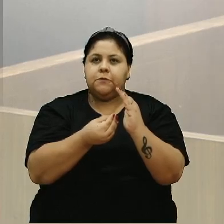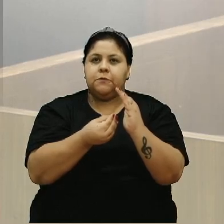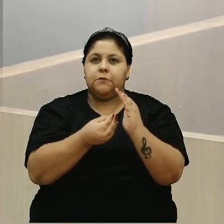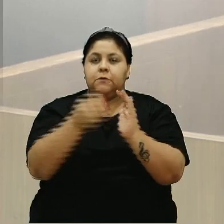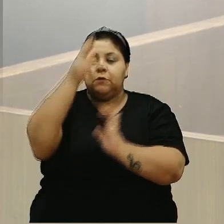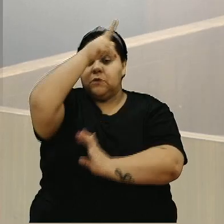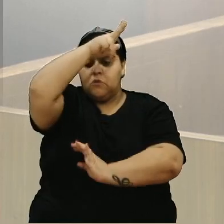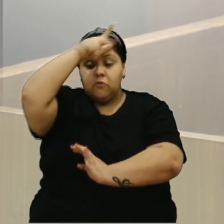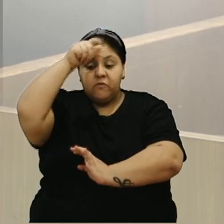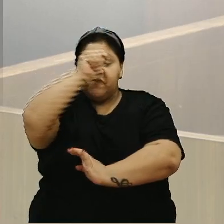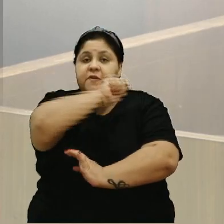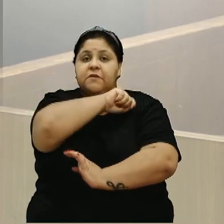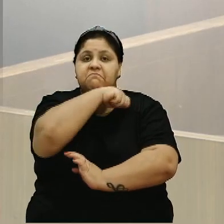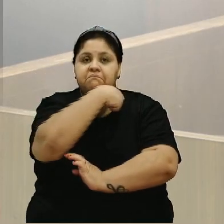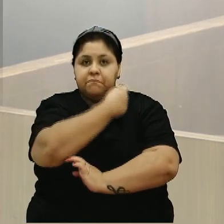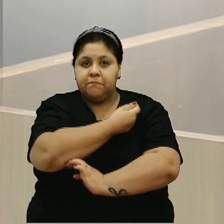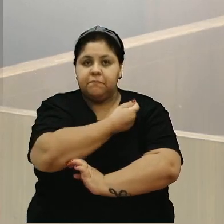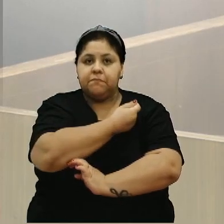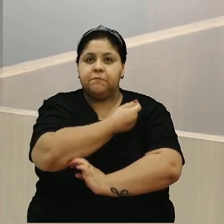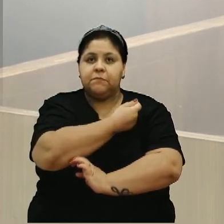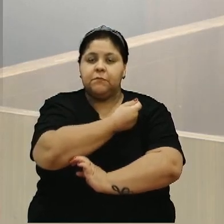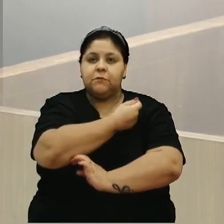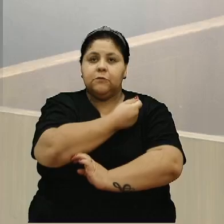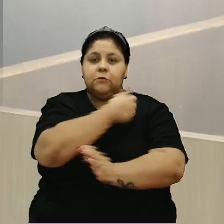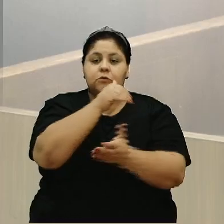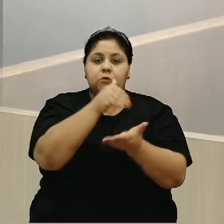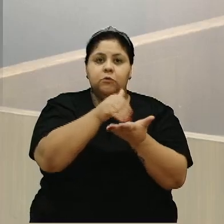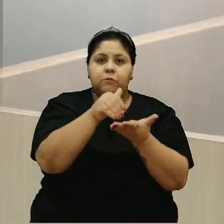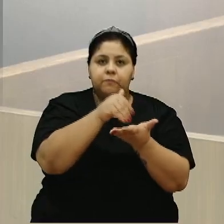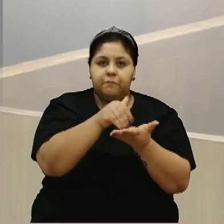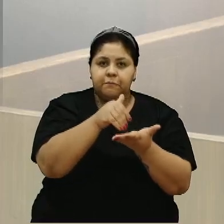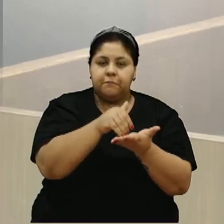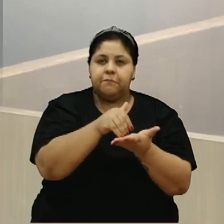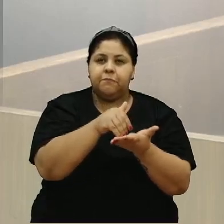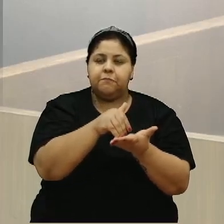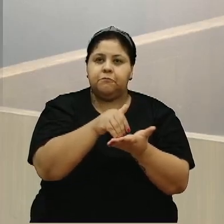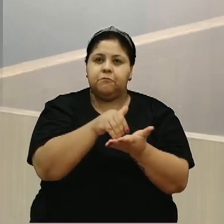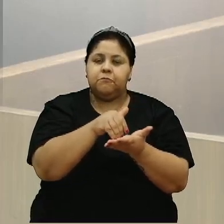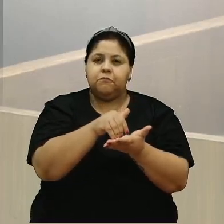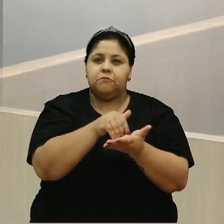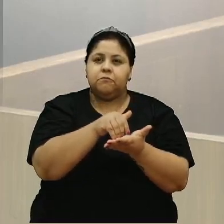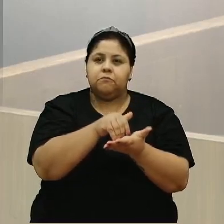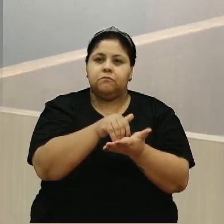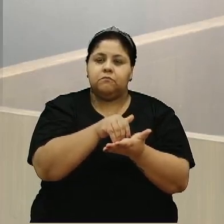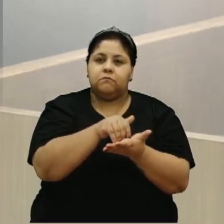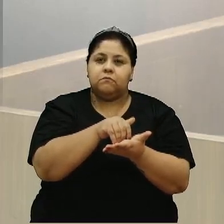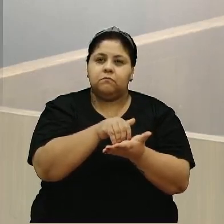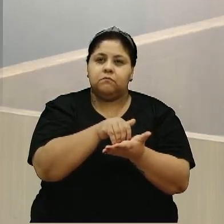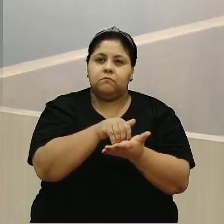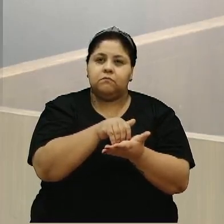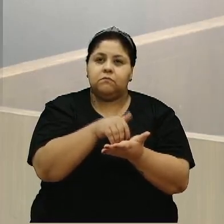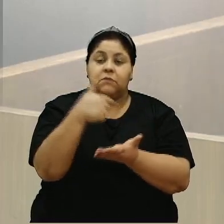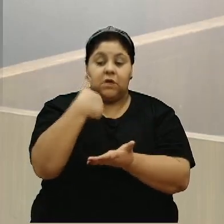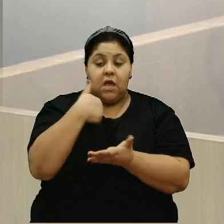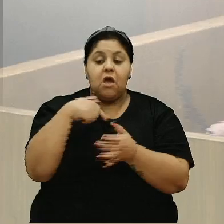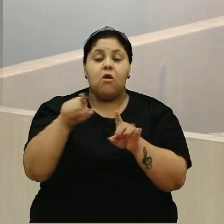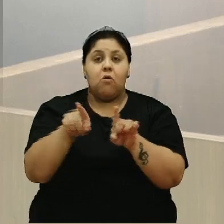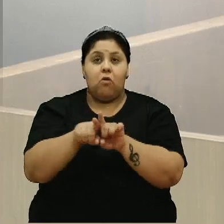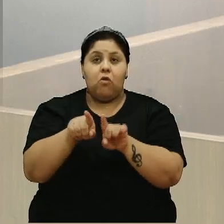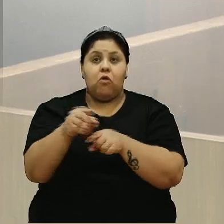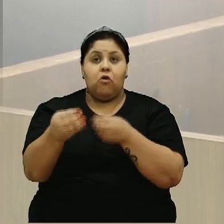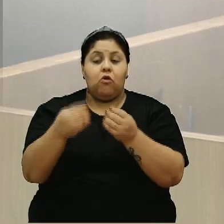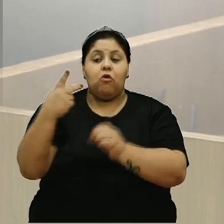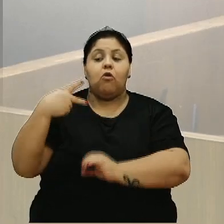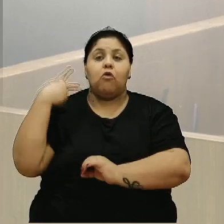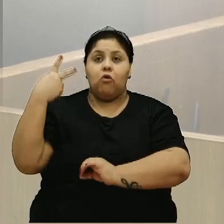prefeito fiscaliza seus secretários, o prefeito... Eu também, como vereador,